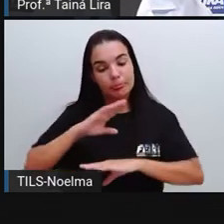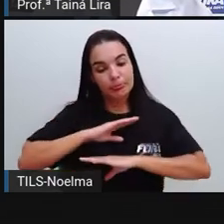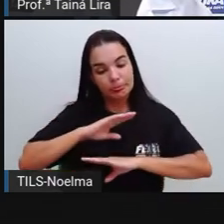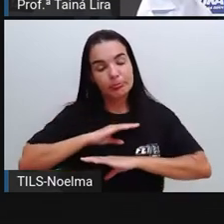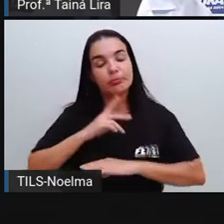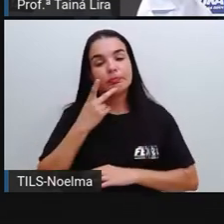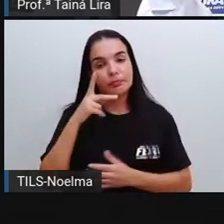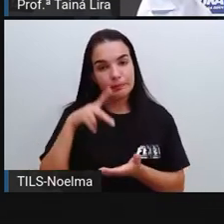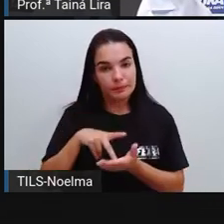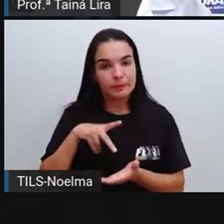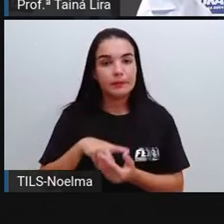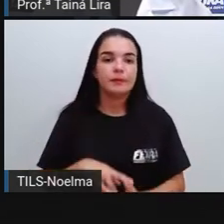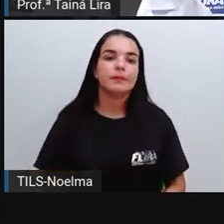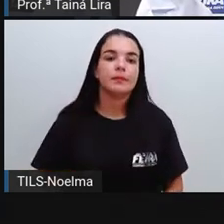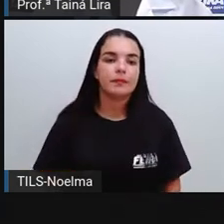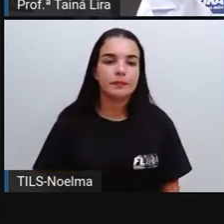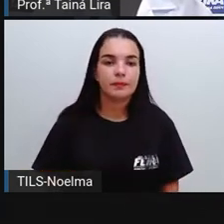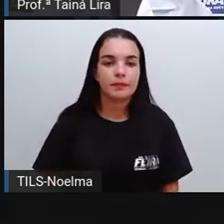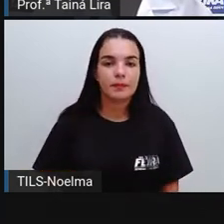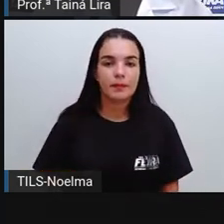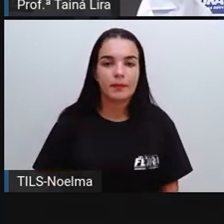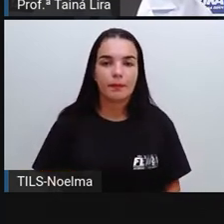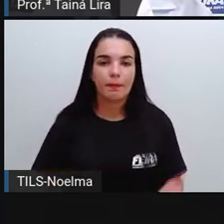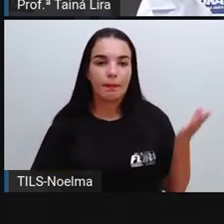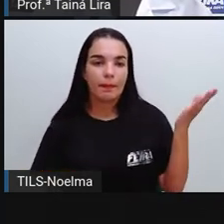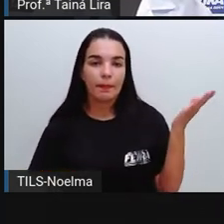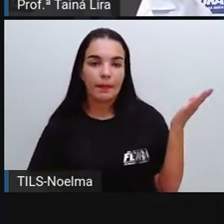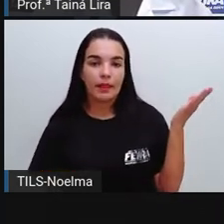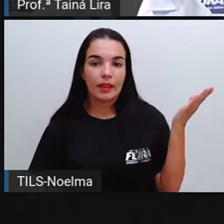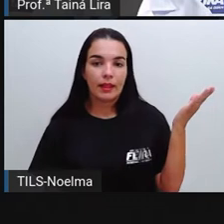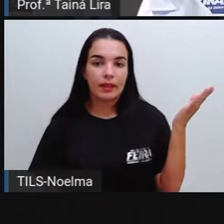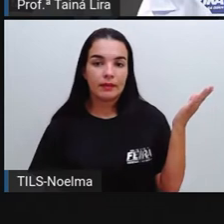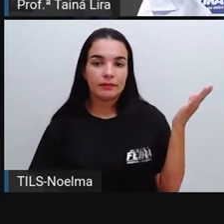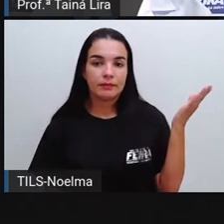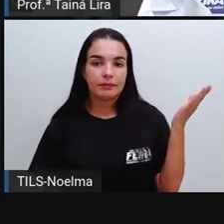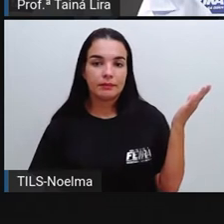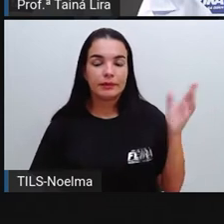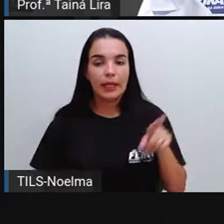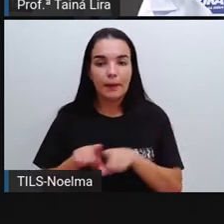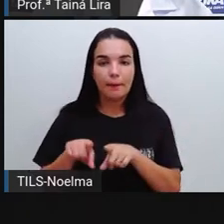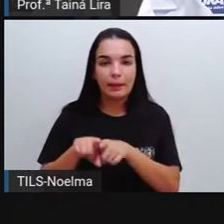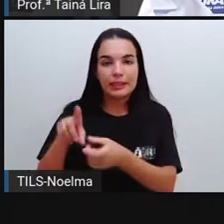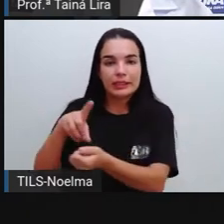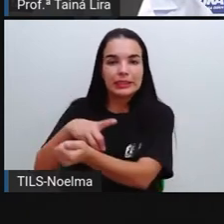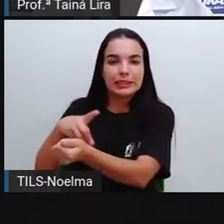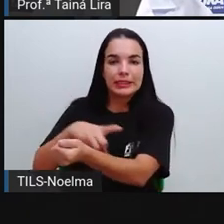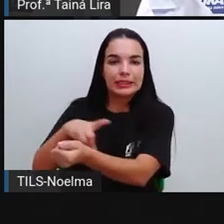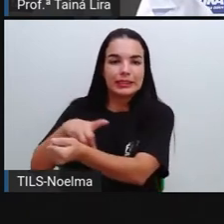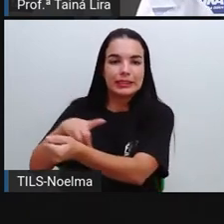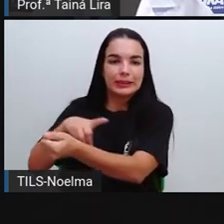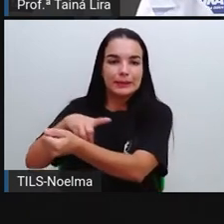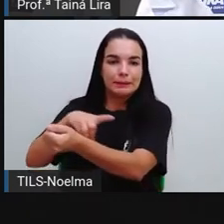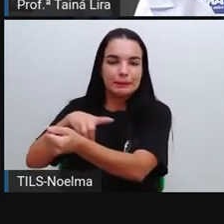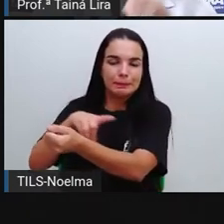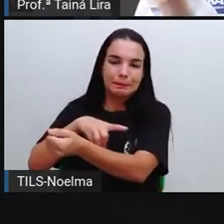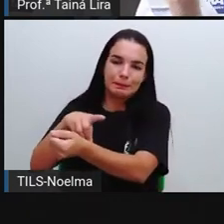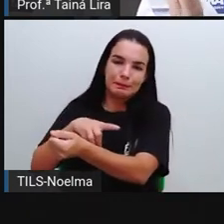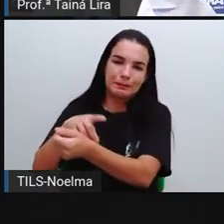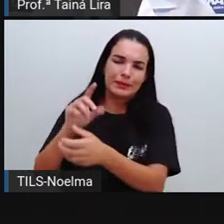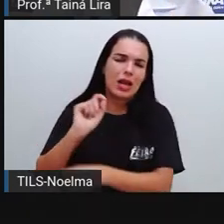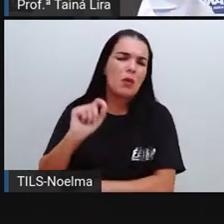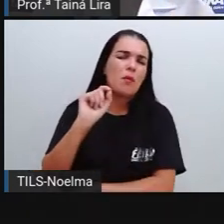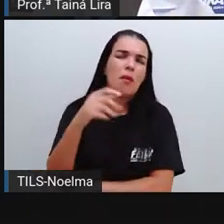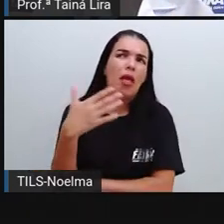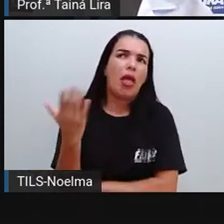como colesterol elevado. Olha lá, diabetes. Ô Pró, o que é